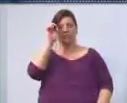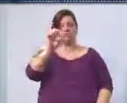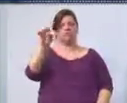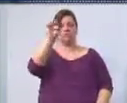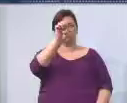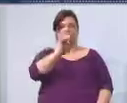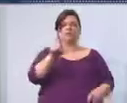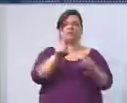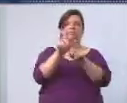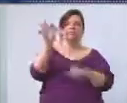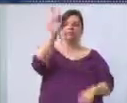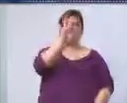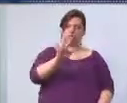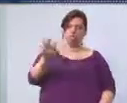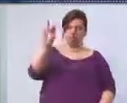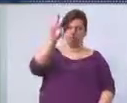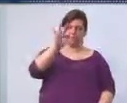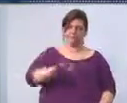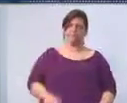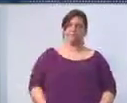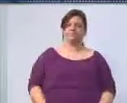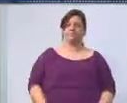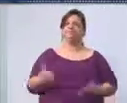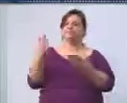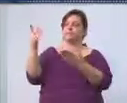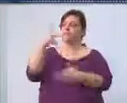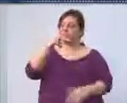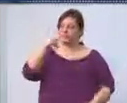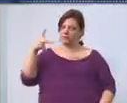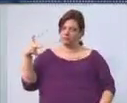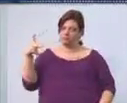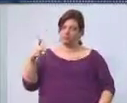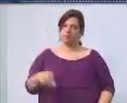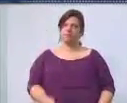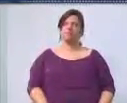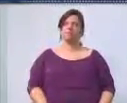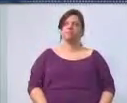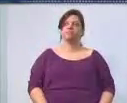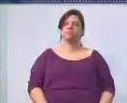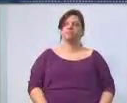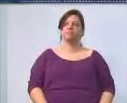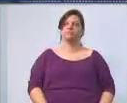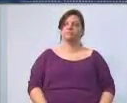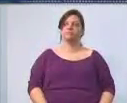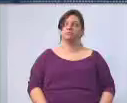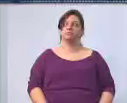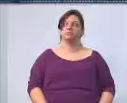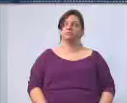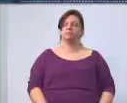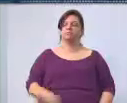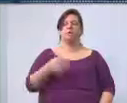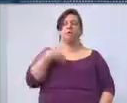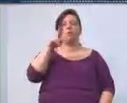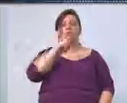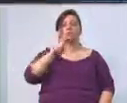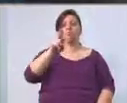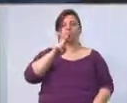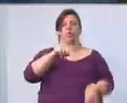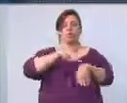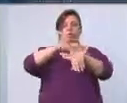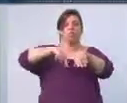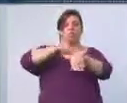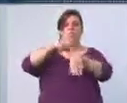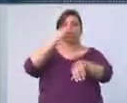e federais. Senhor presidente, utilizamos não todo o tempo, mas achamos que